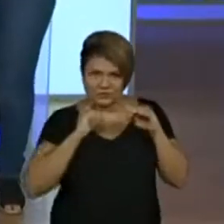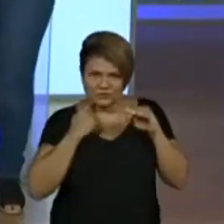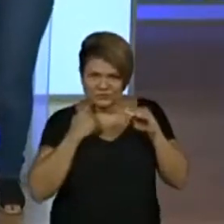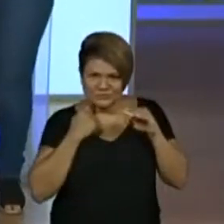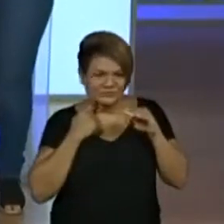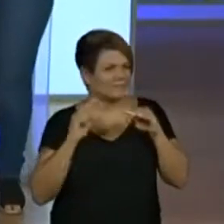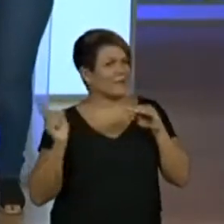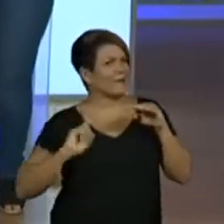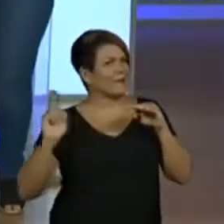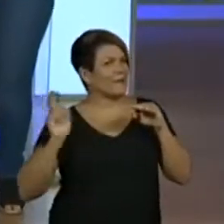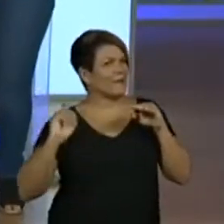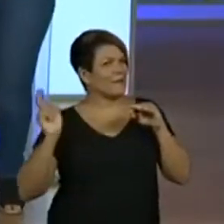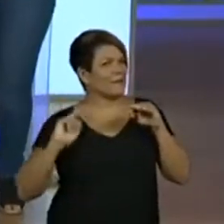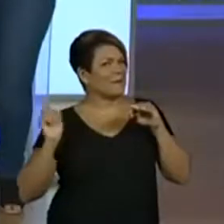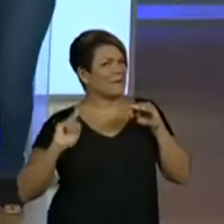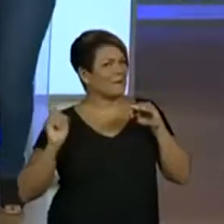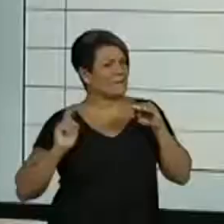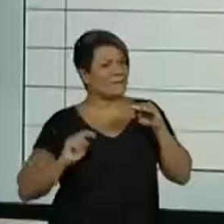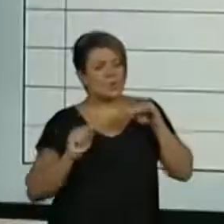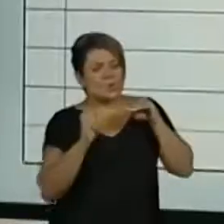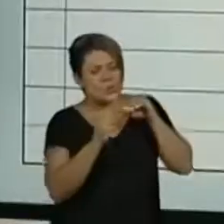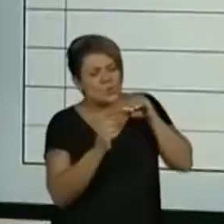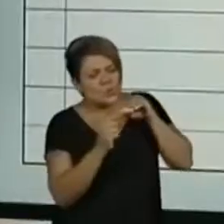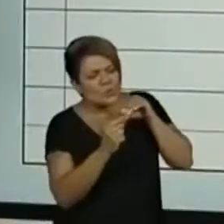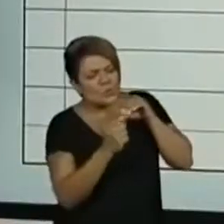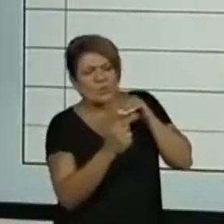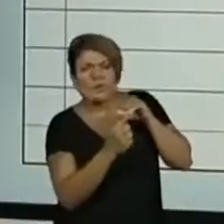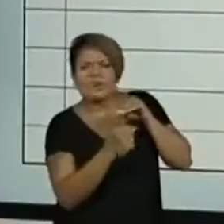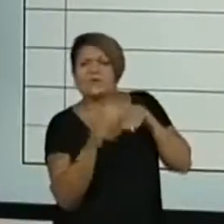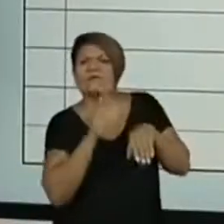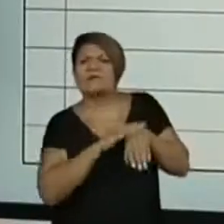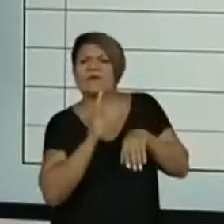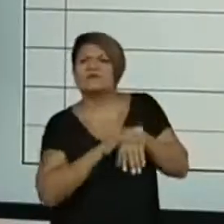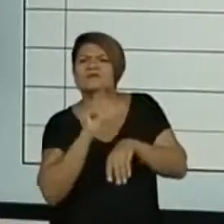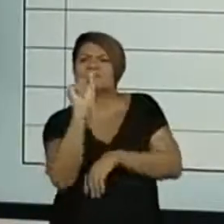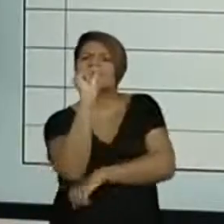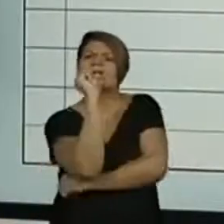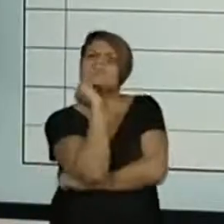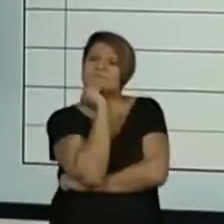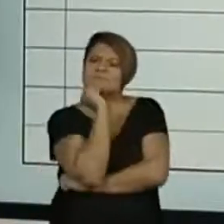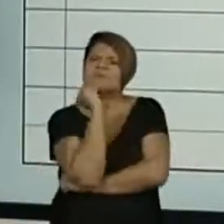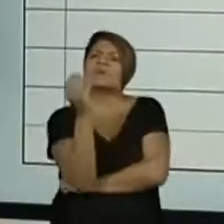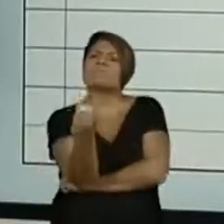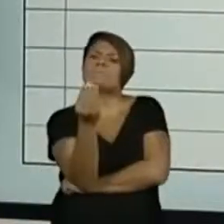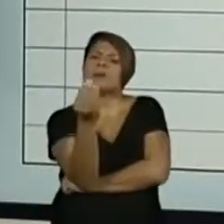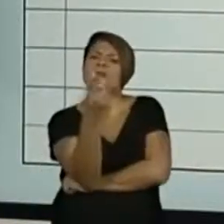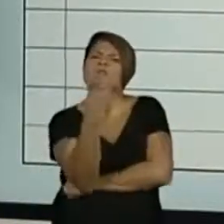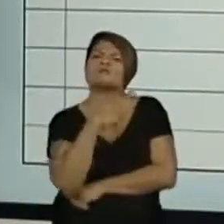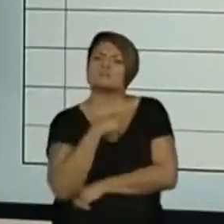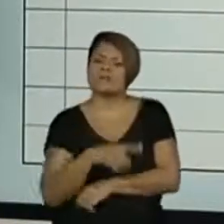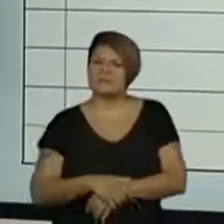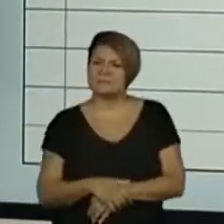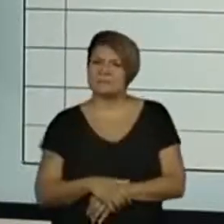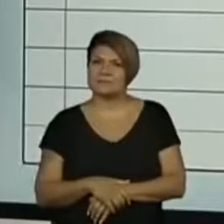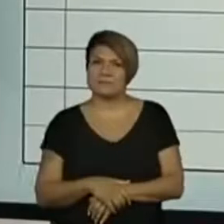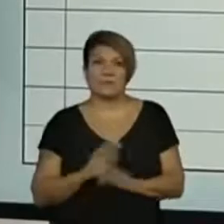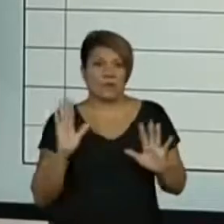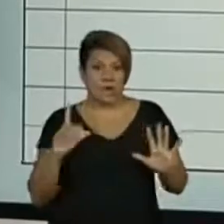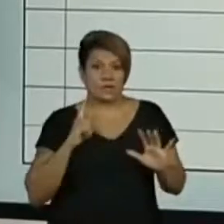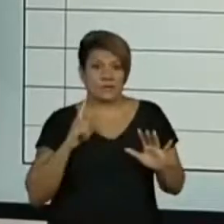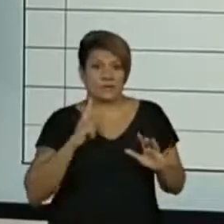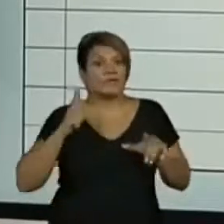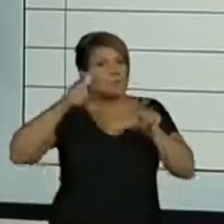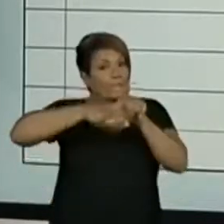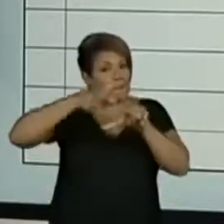lá, turminha. É. E aí? Qual a função das nossas unhas? Lembrando que a gente não tem só as unhas das